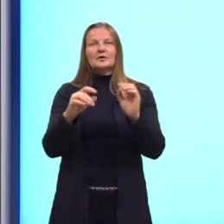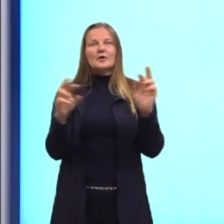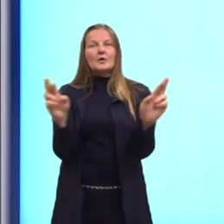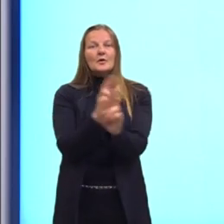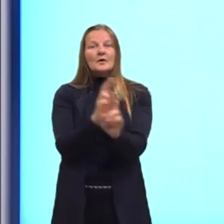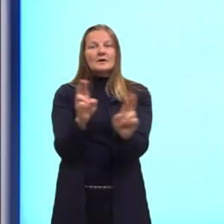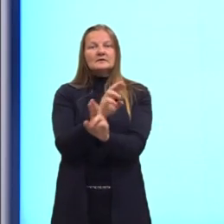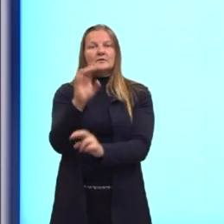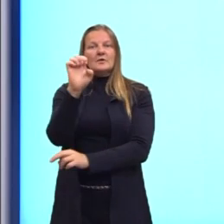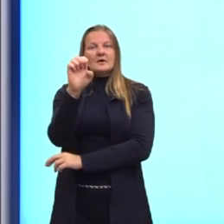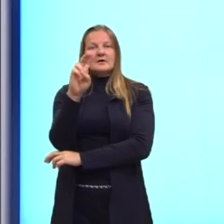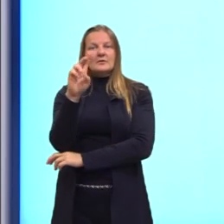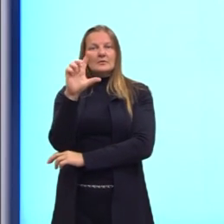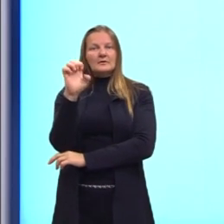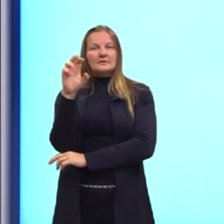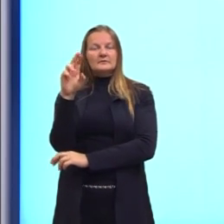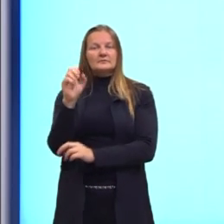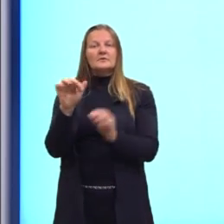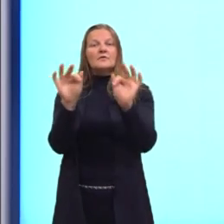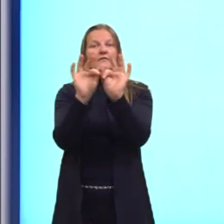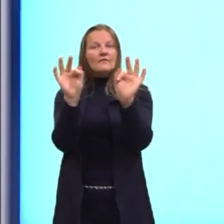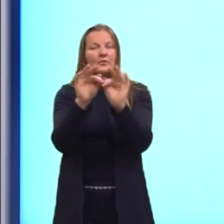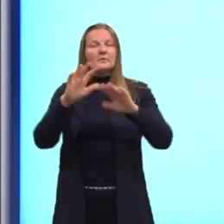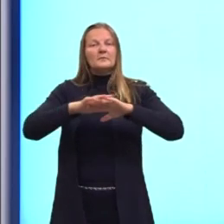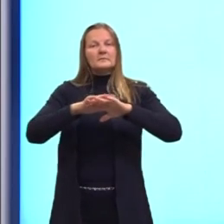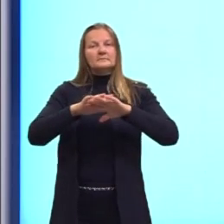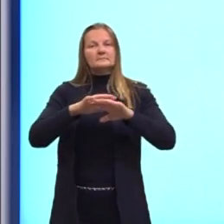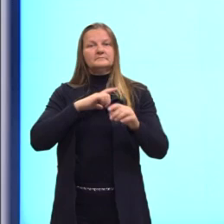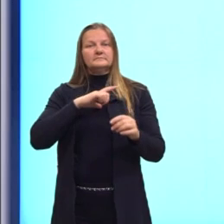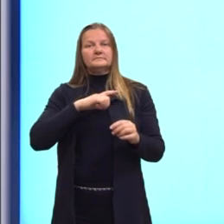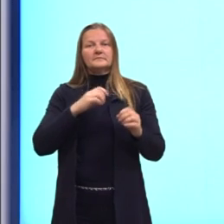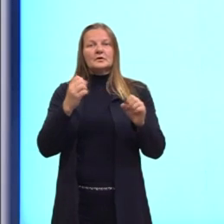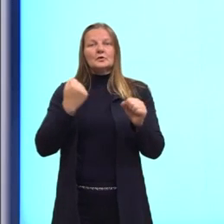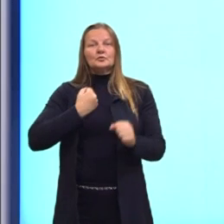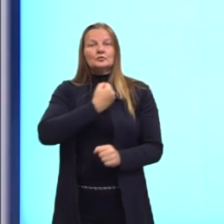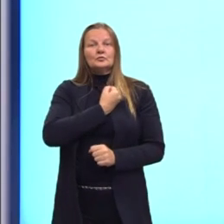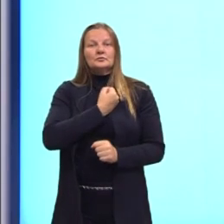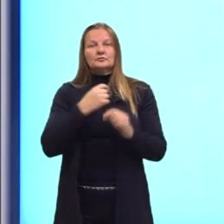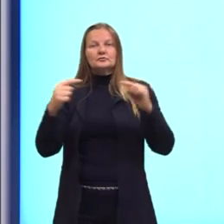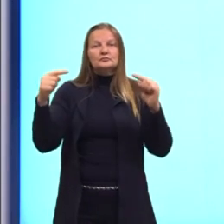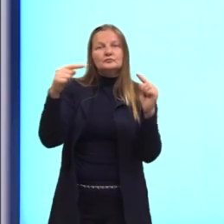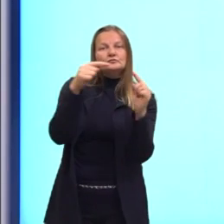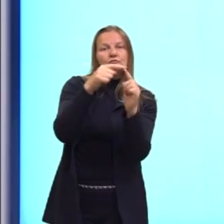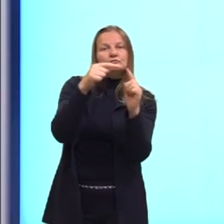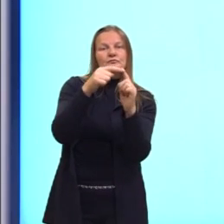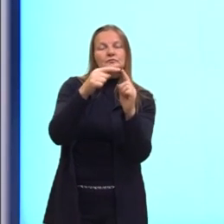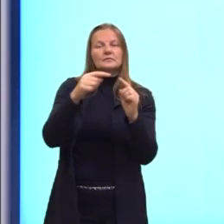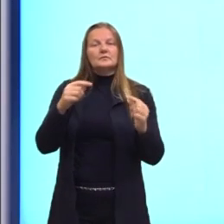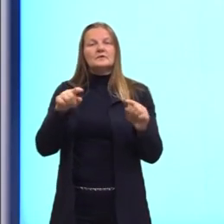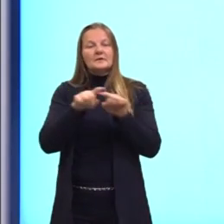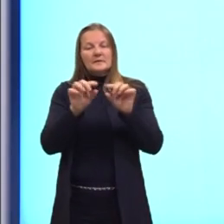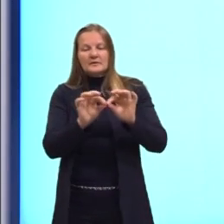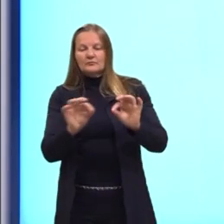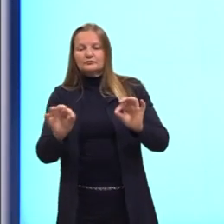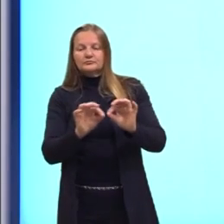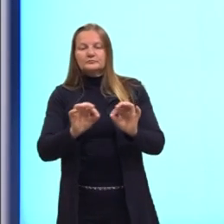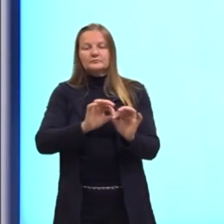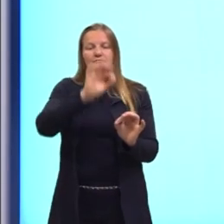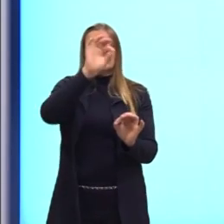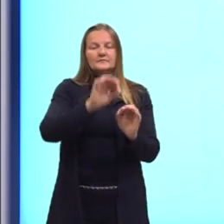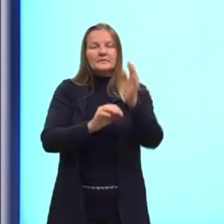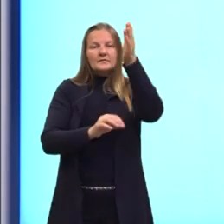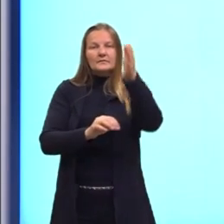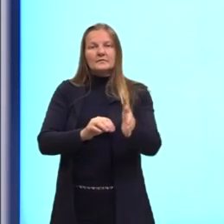Ela é uma fórmula matemática que relaciona os números dos vértices, arestas e faces de um